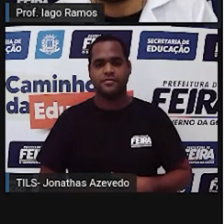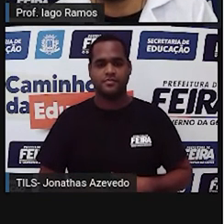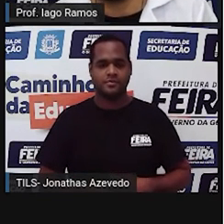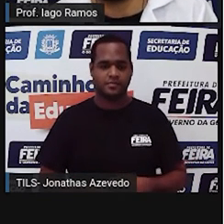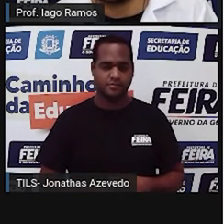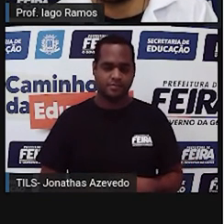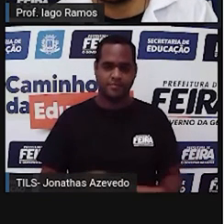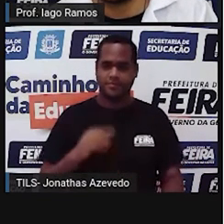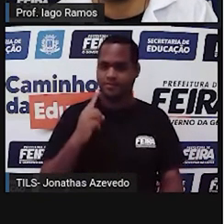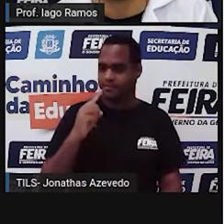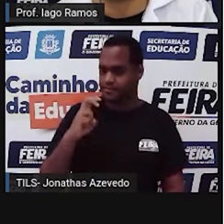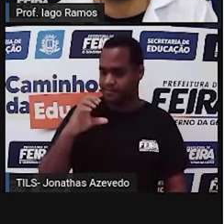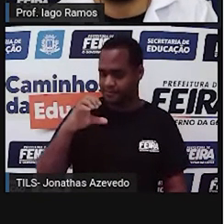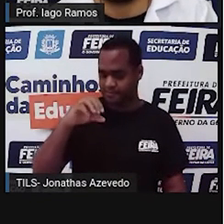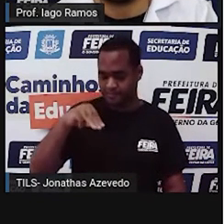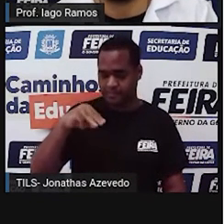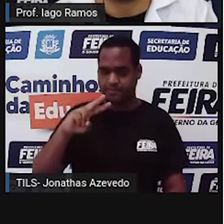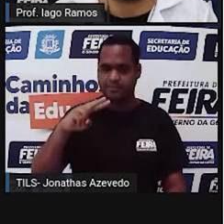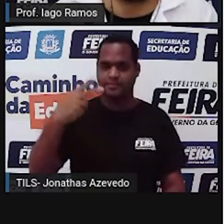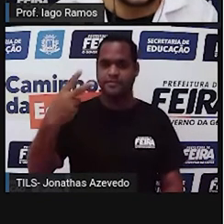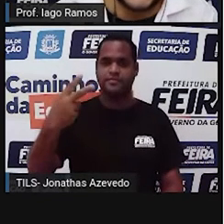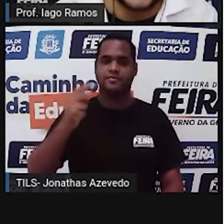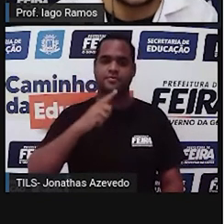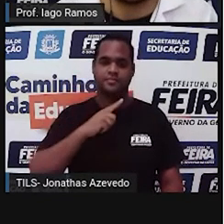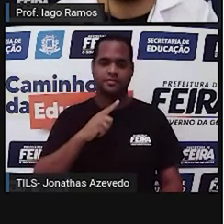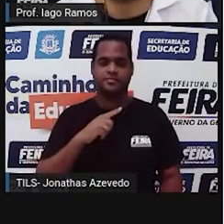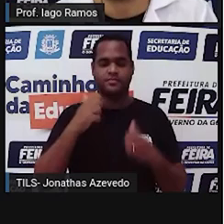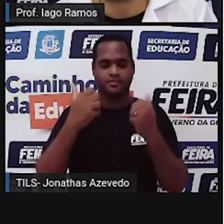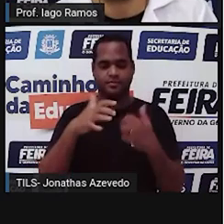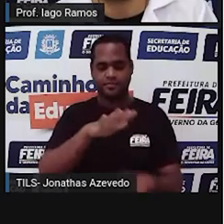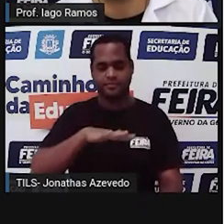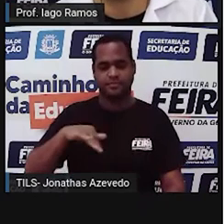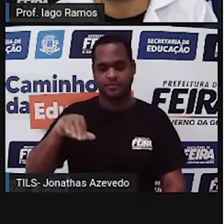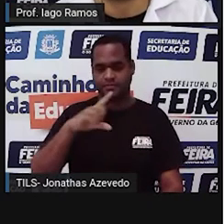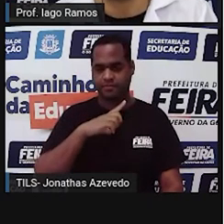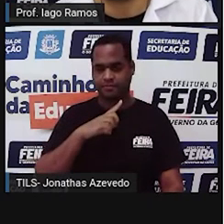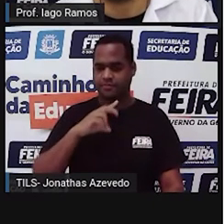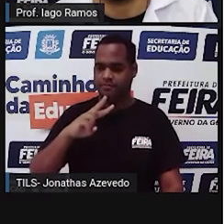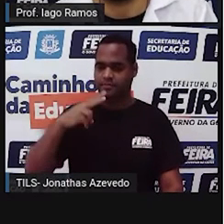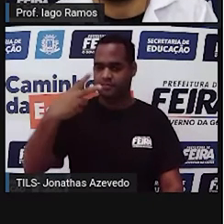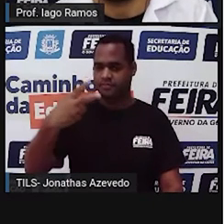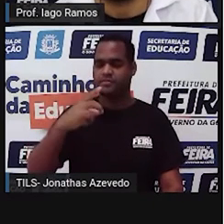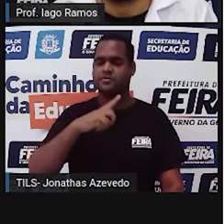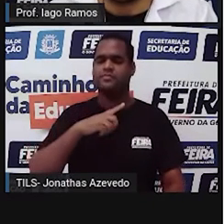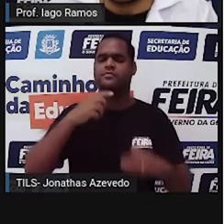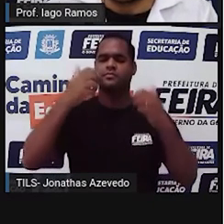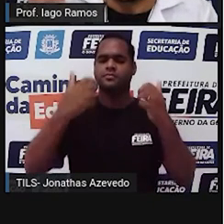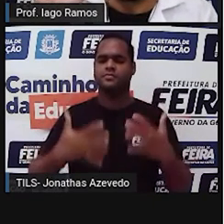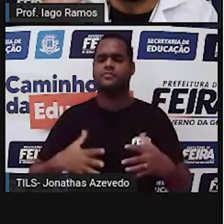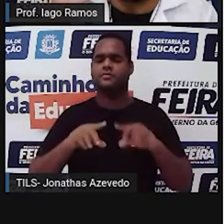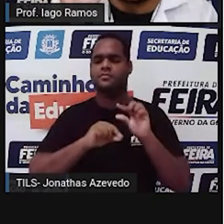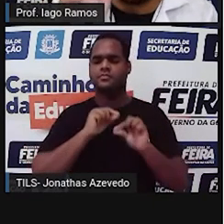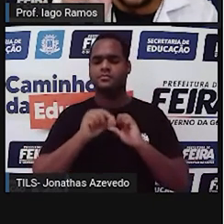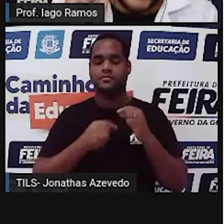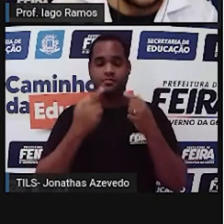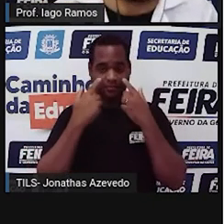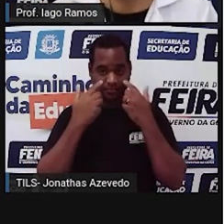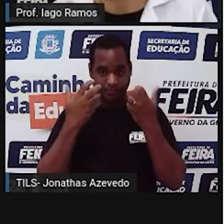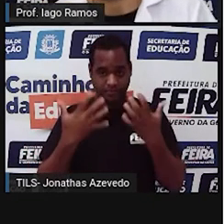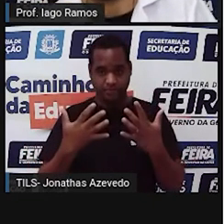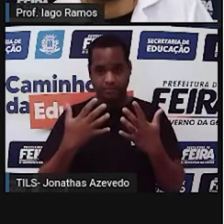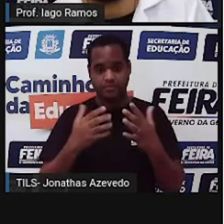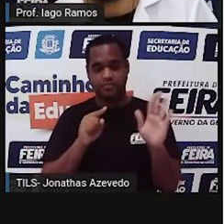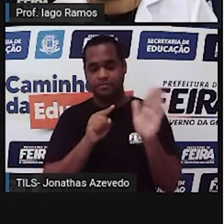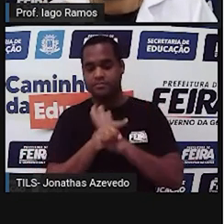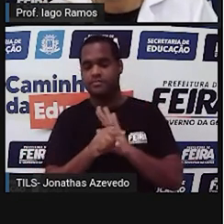e isso vai ser em centímetro quadrado, porque as unidades de área são ao quadrado. Agora é o seguinte, olha só. Vamos ler a